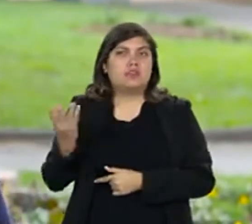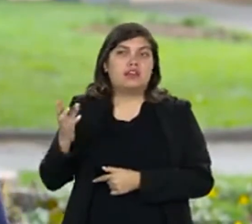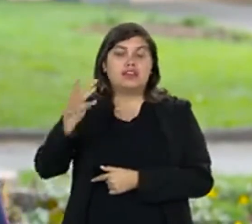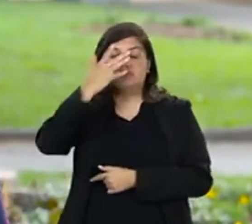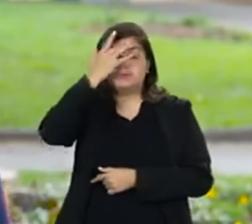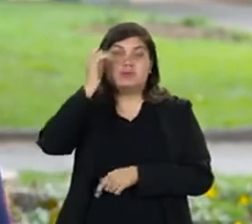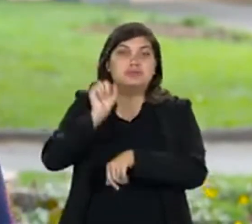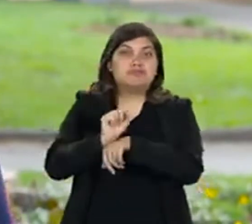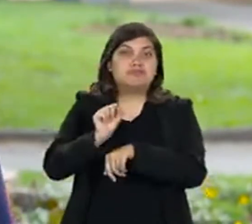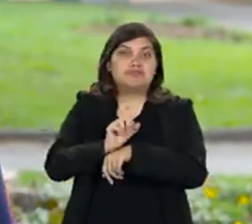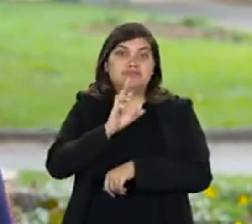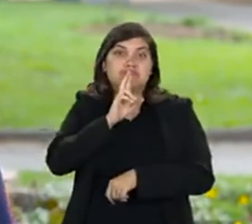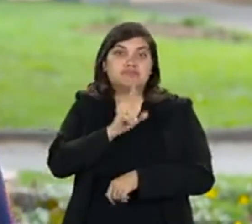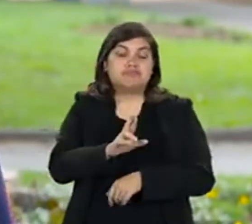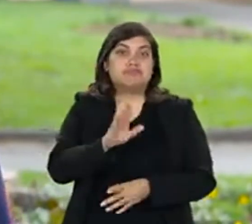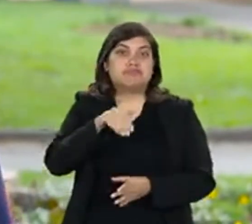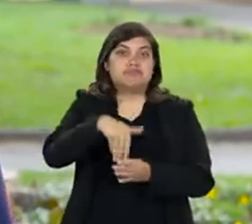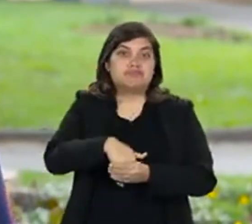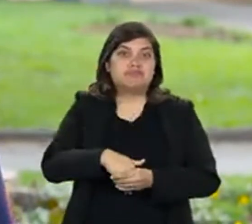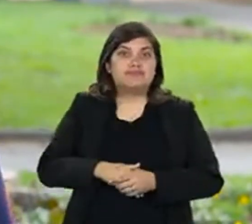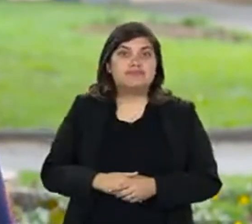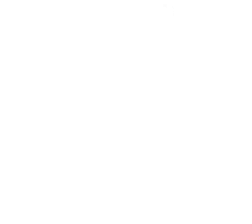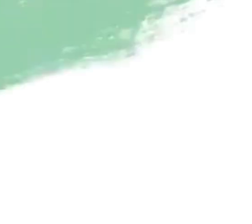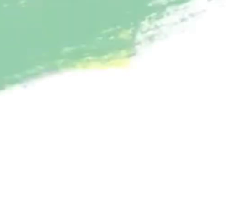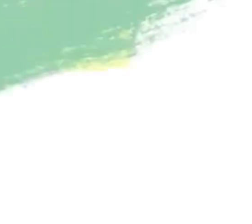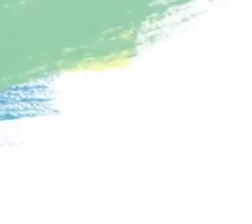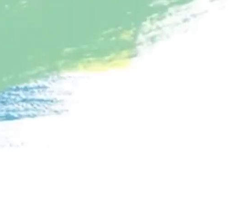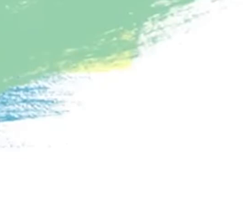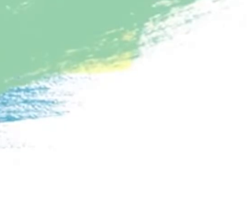estavam esperando o resultado da eleição.